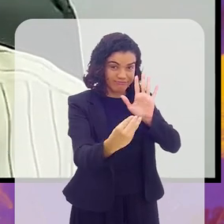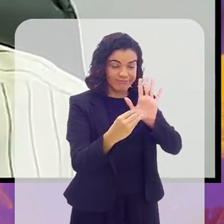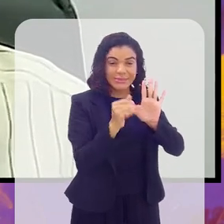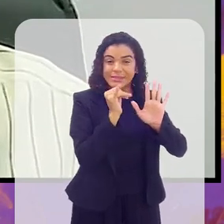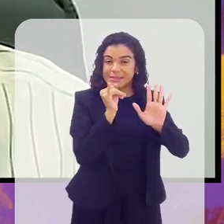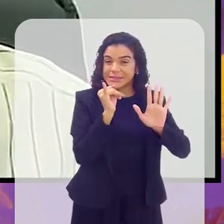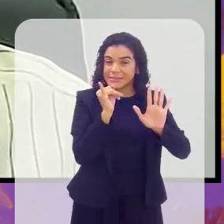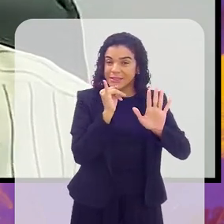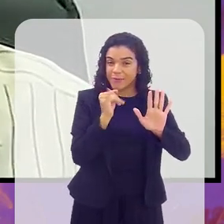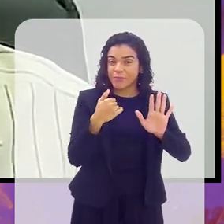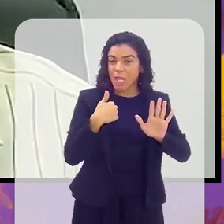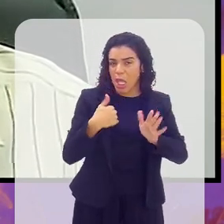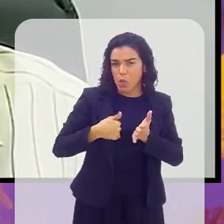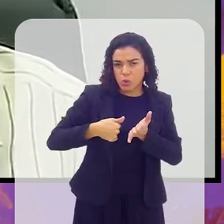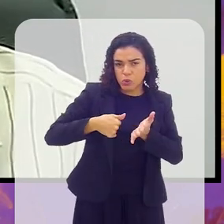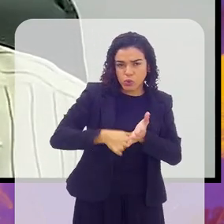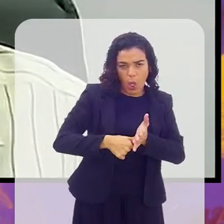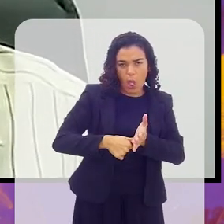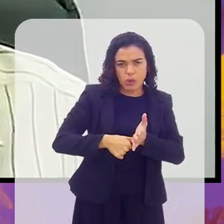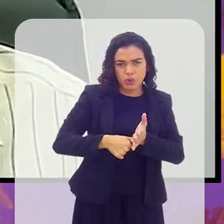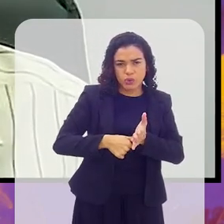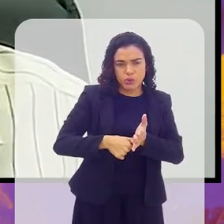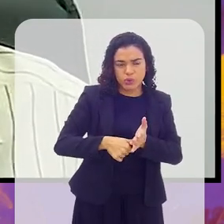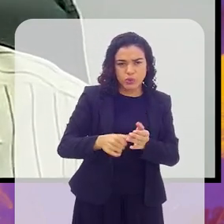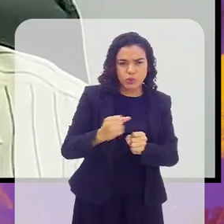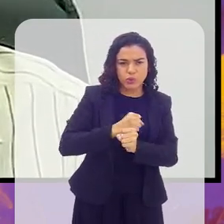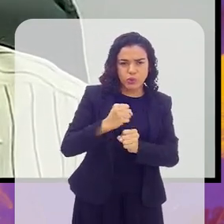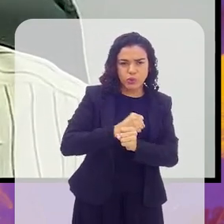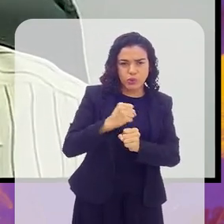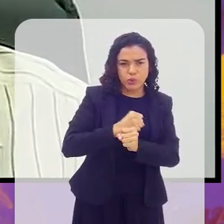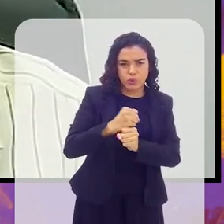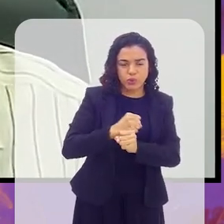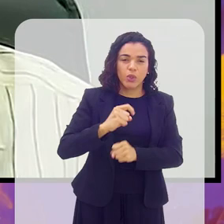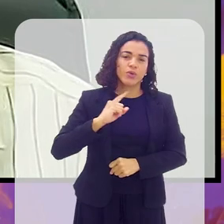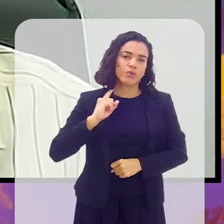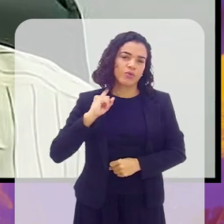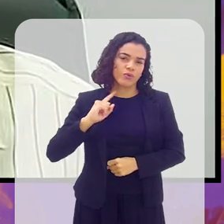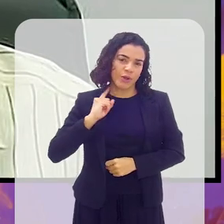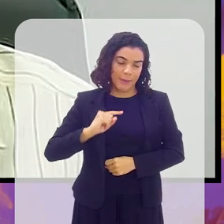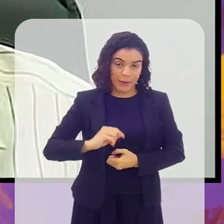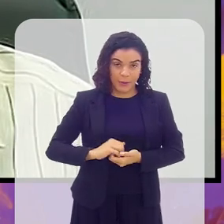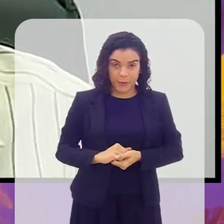Eu sou sócio emérito da nação rubro-negra.